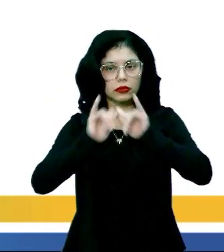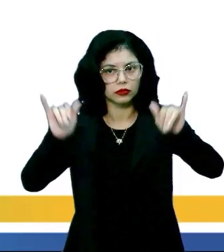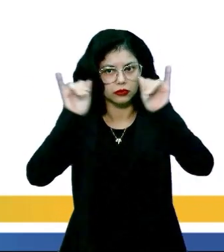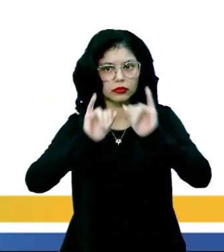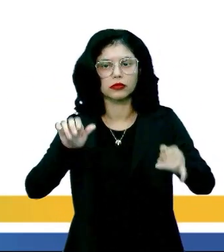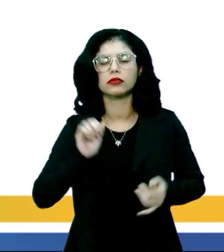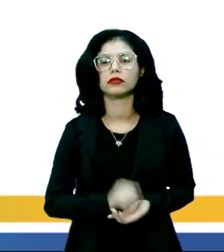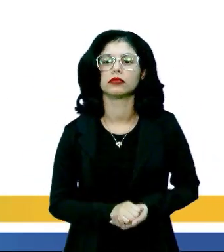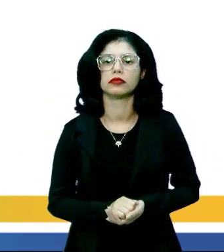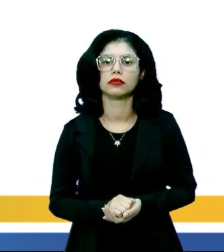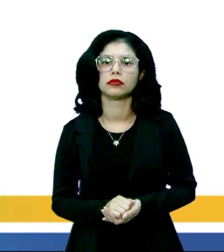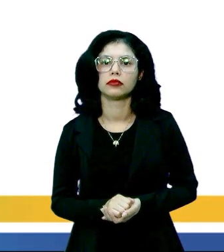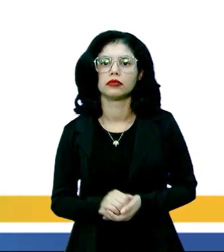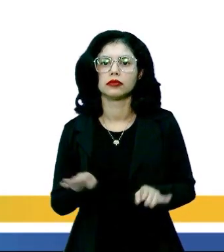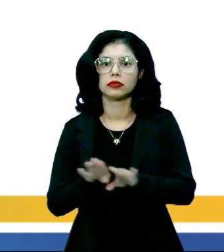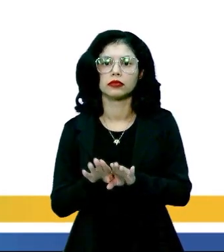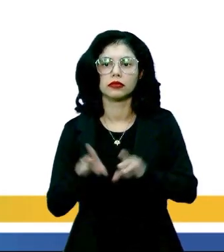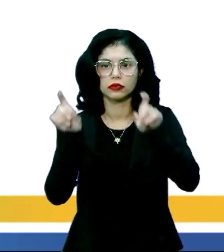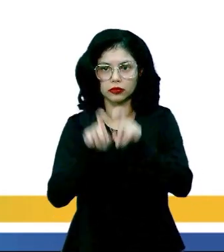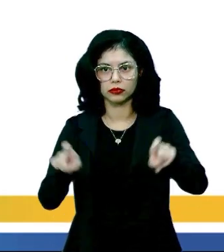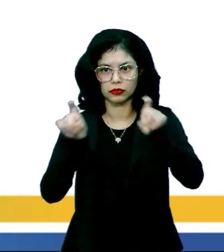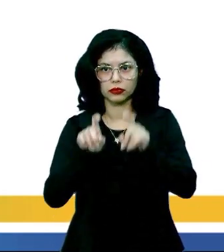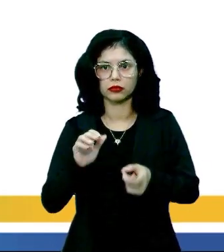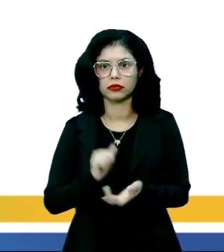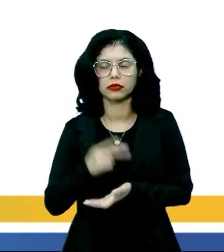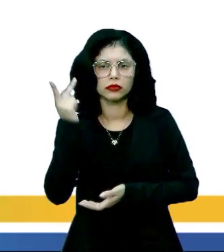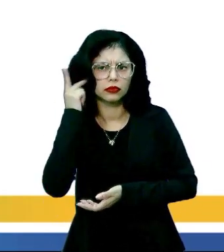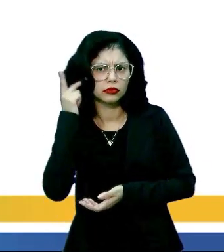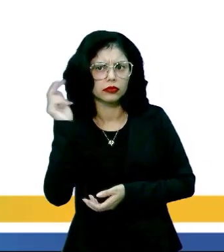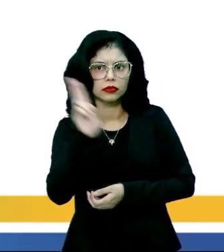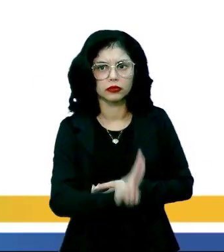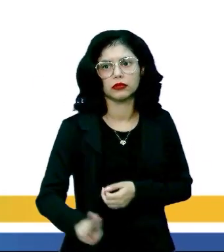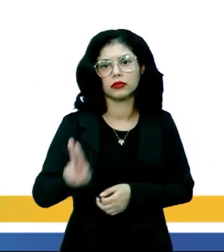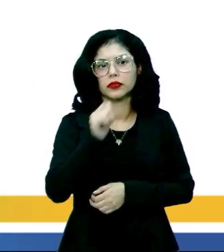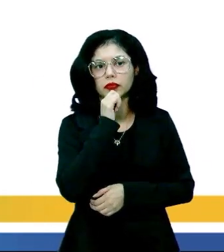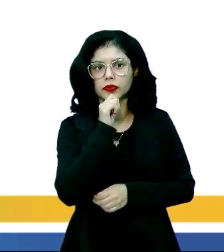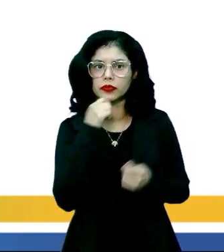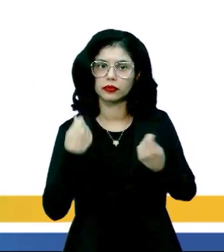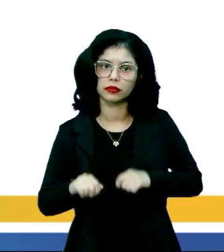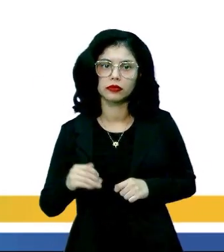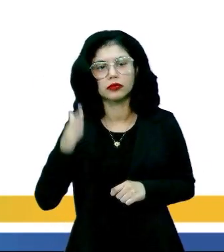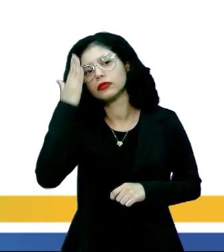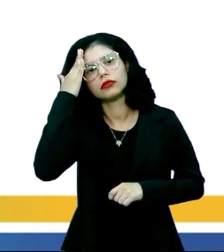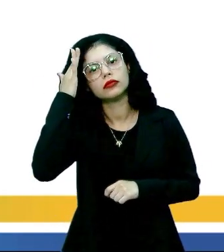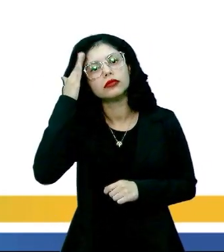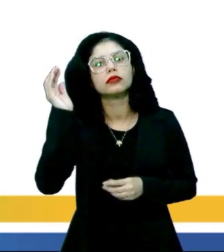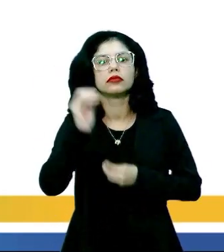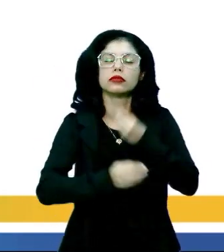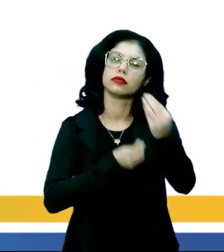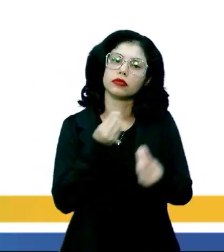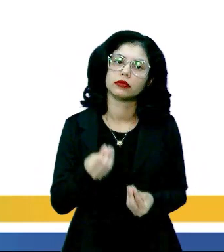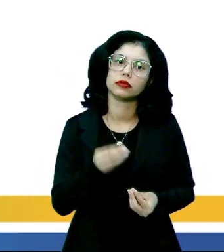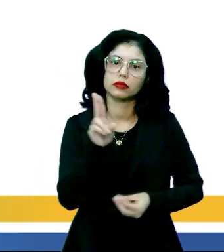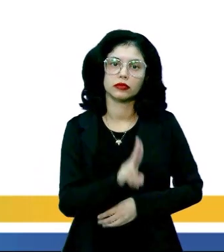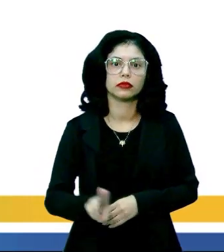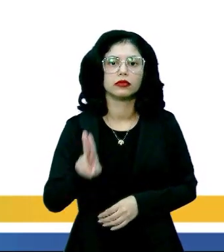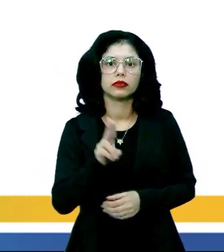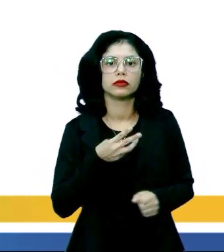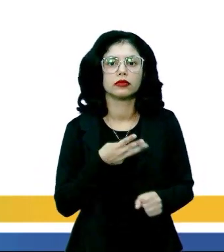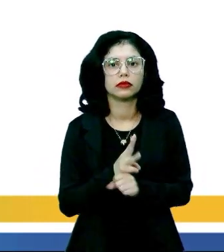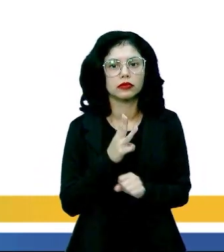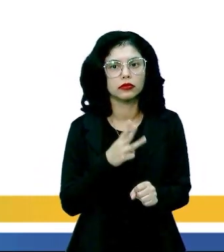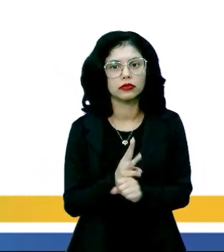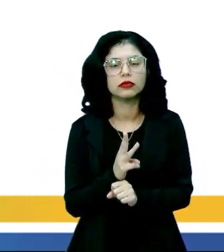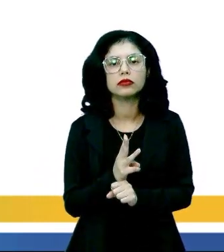da Informática da PUC São Paulo, os usuários ainda precisam entender como usar